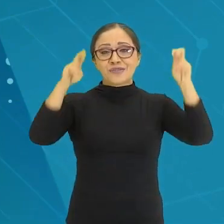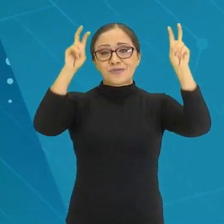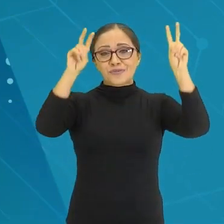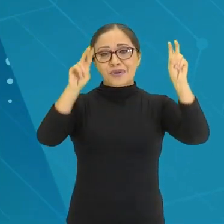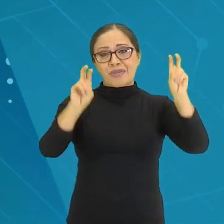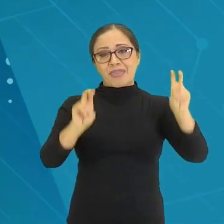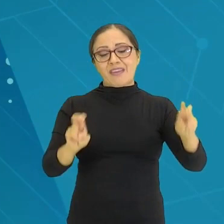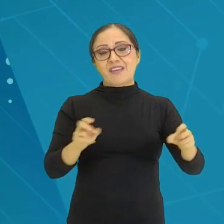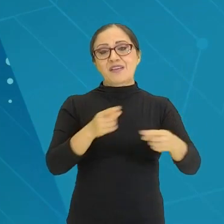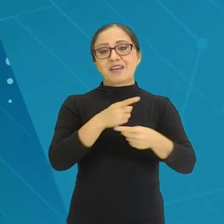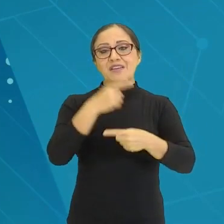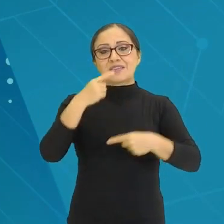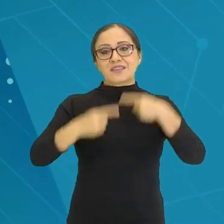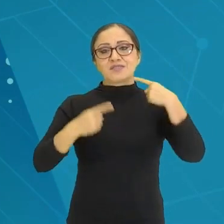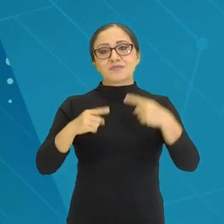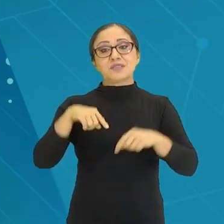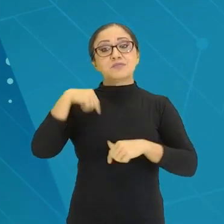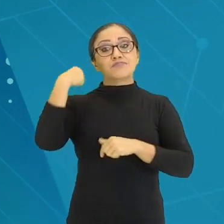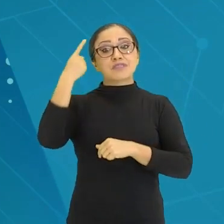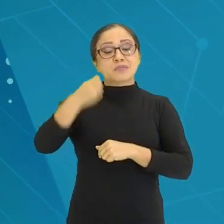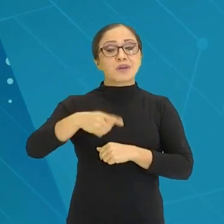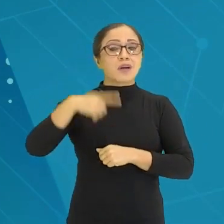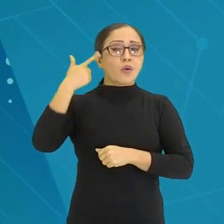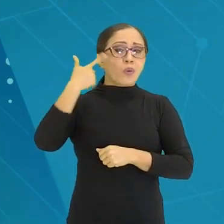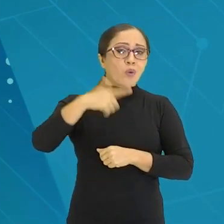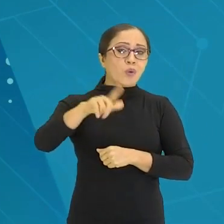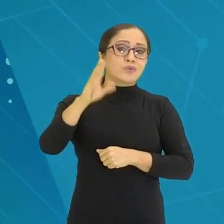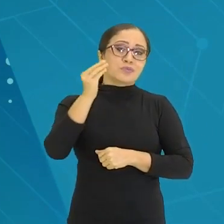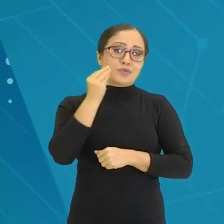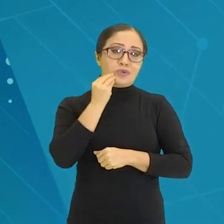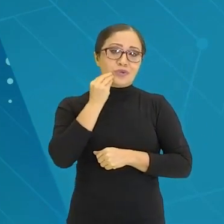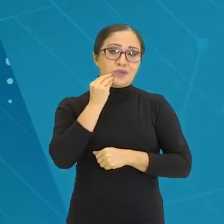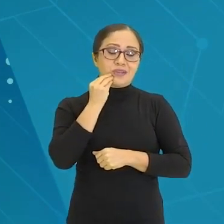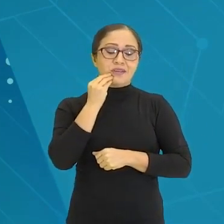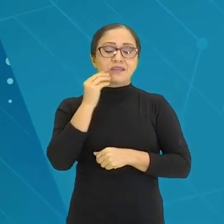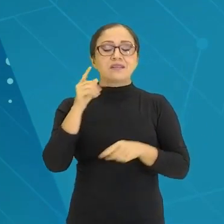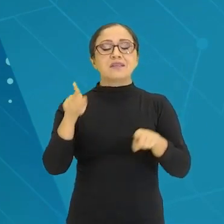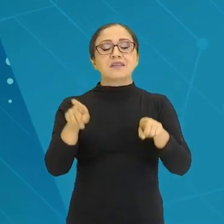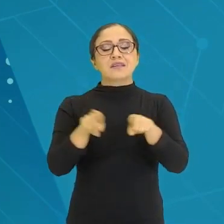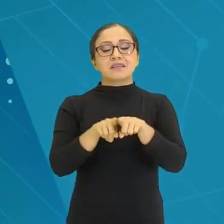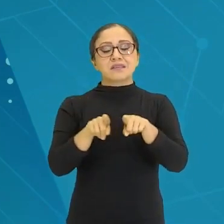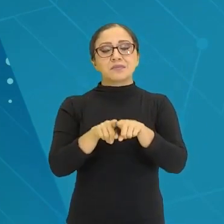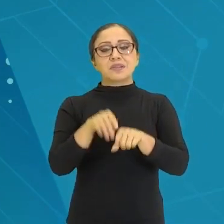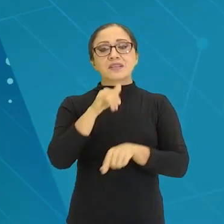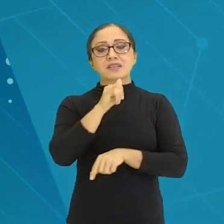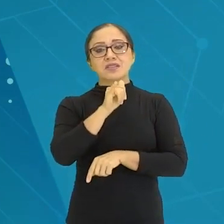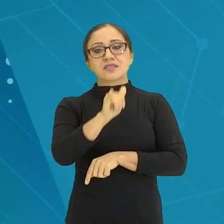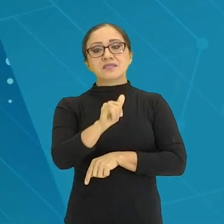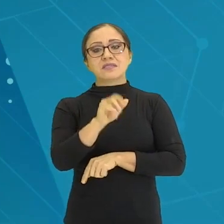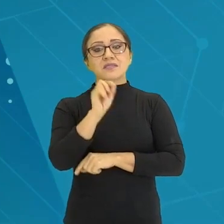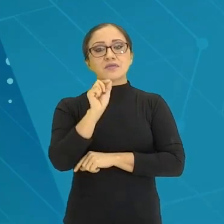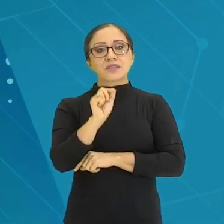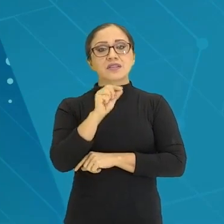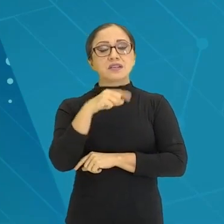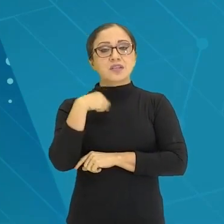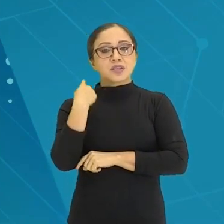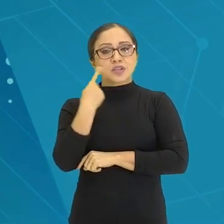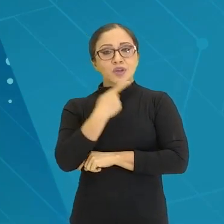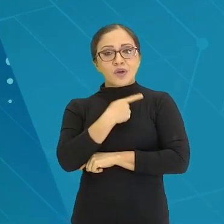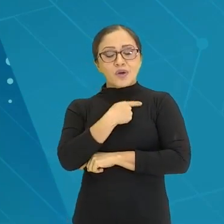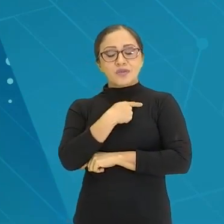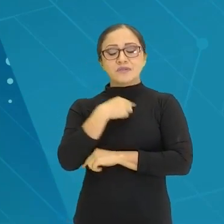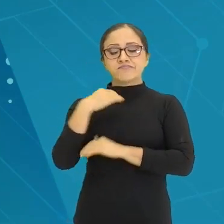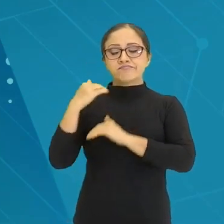outra oportunidade, tá? Eu quero também pontuar que a gente cresce